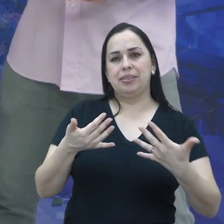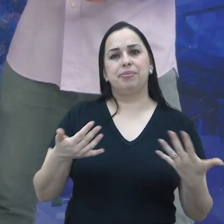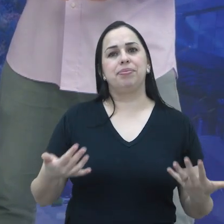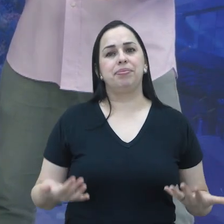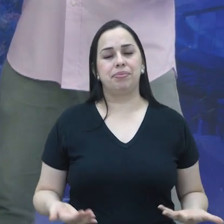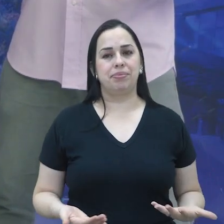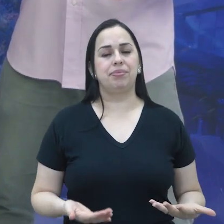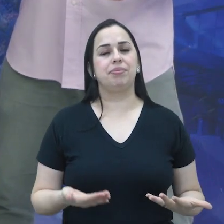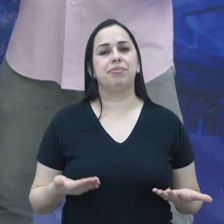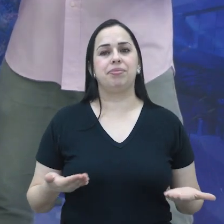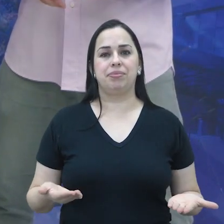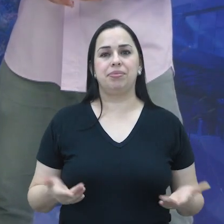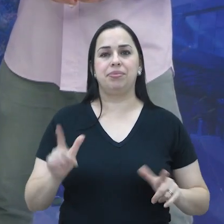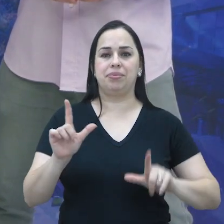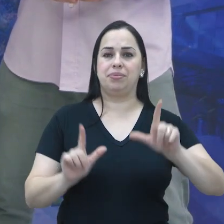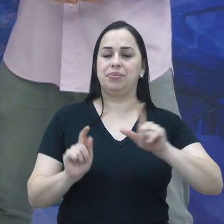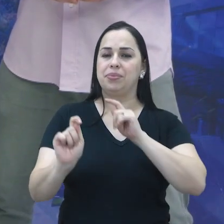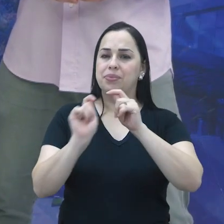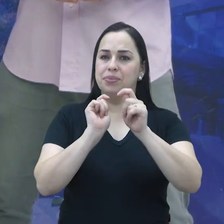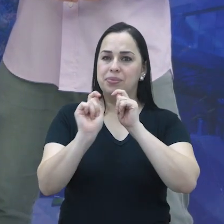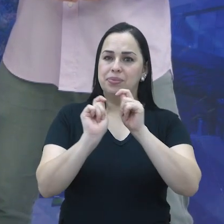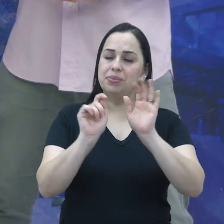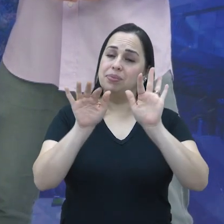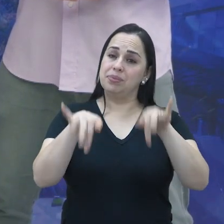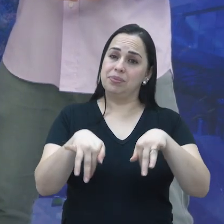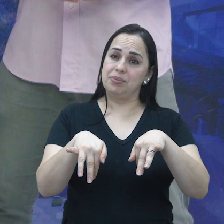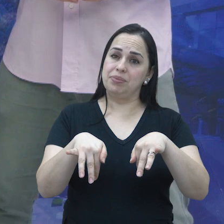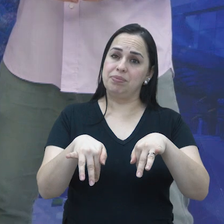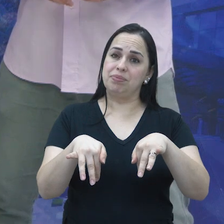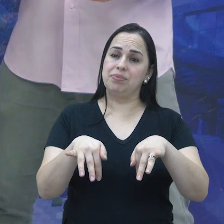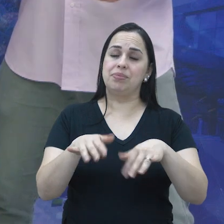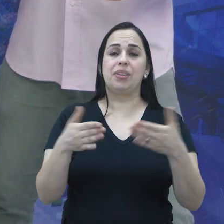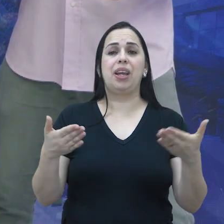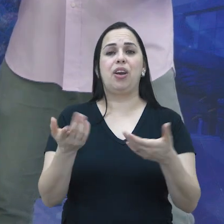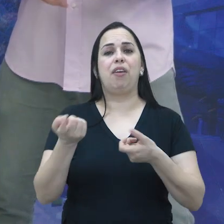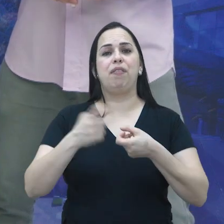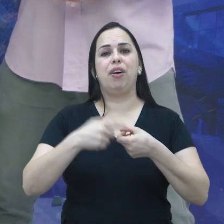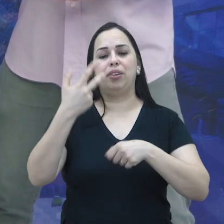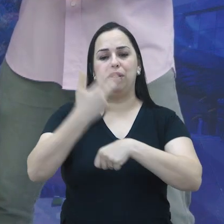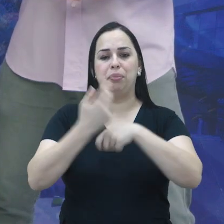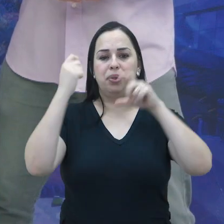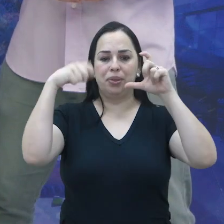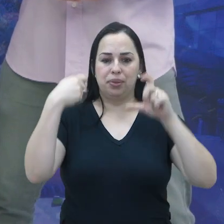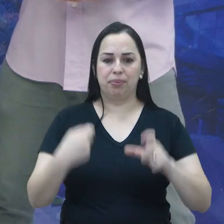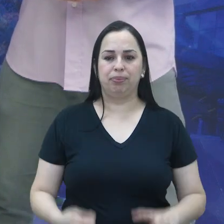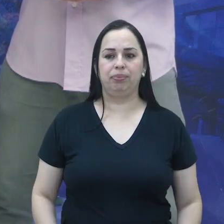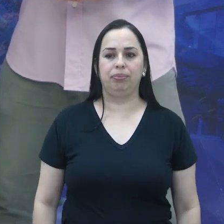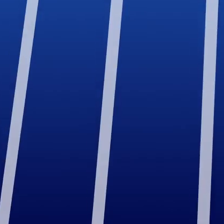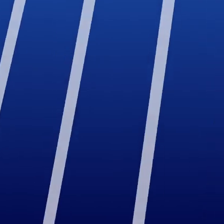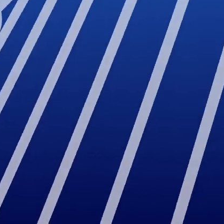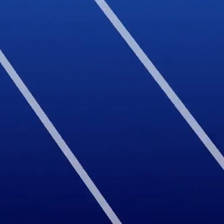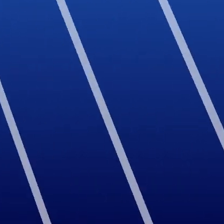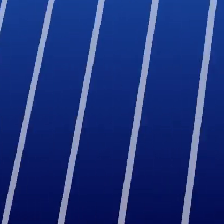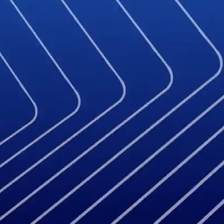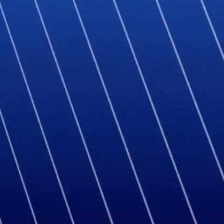explicações. Então, é isso. O Boletim Entrevista fica por aqui. Devolvo aos estúdios. Um forte abraço.